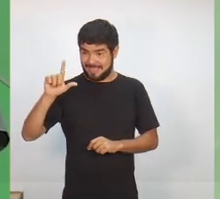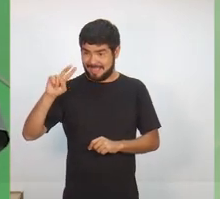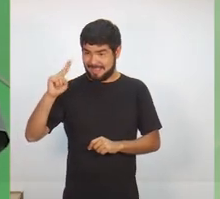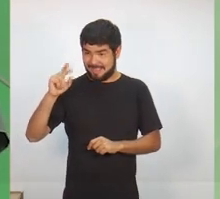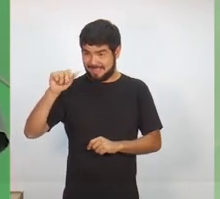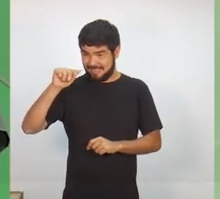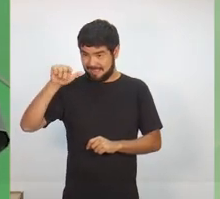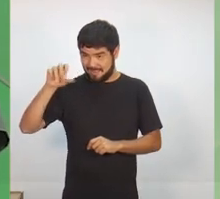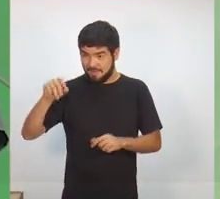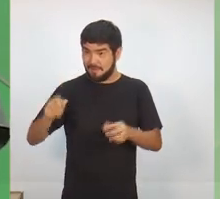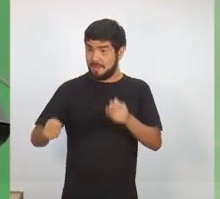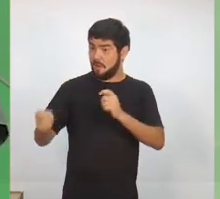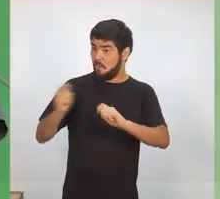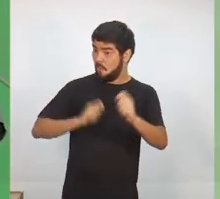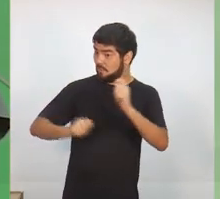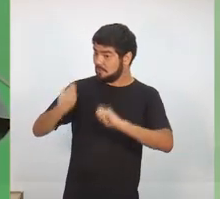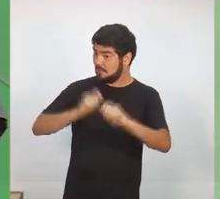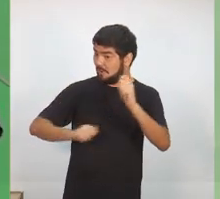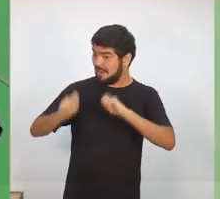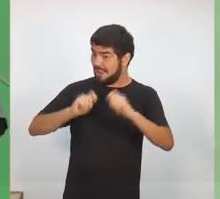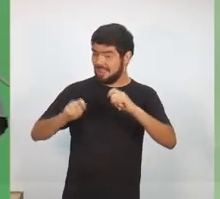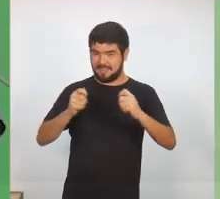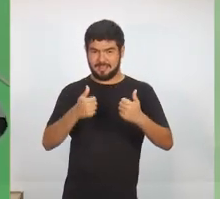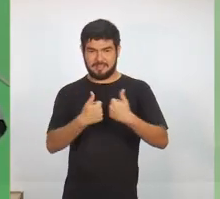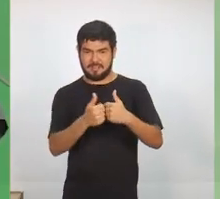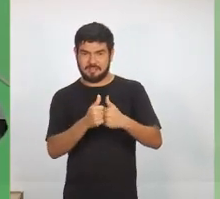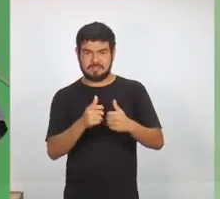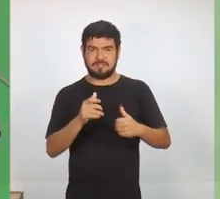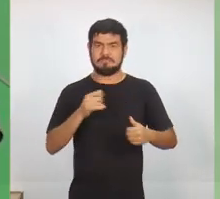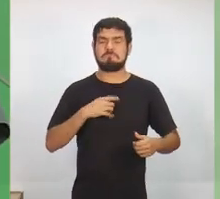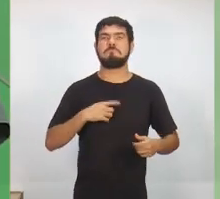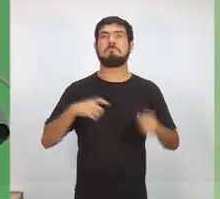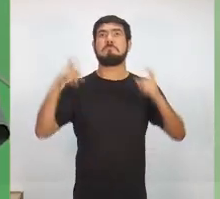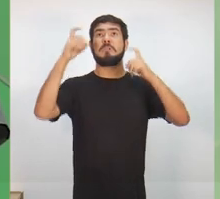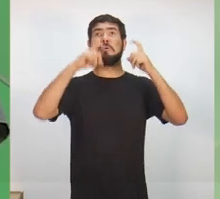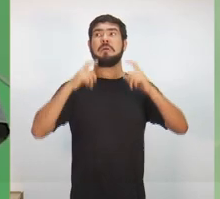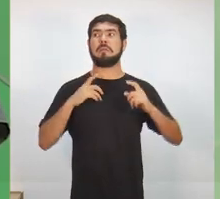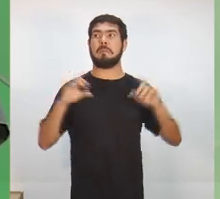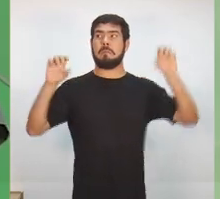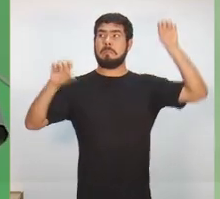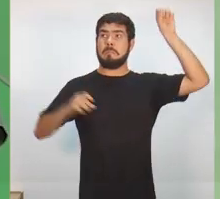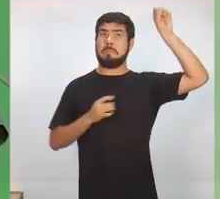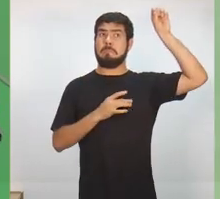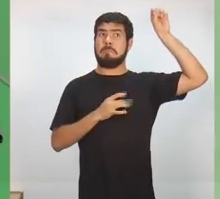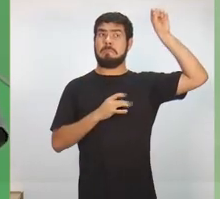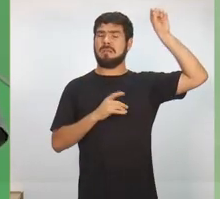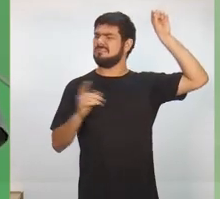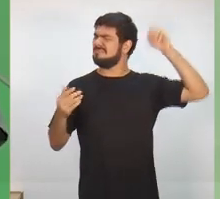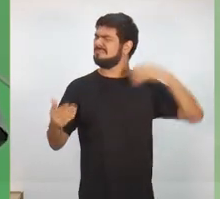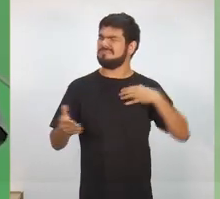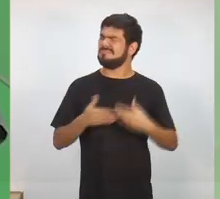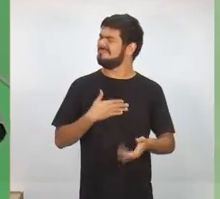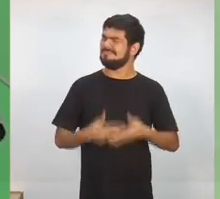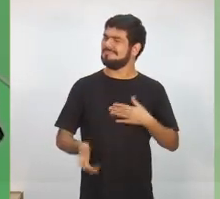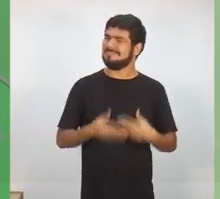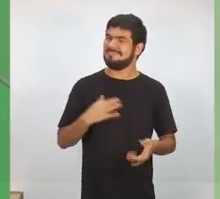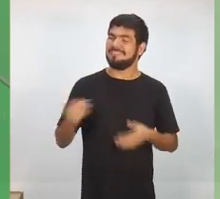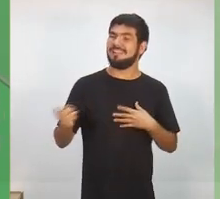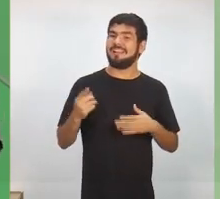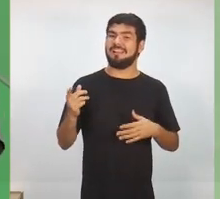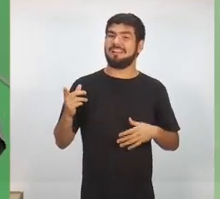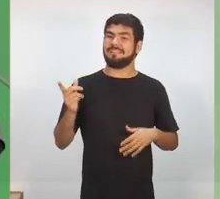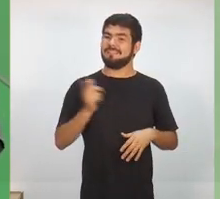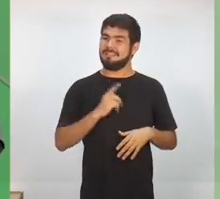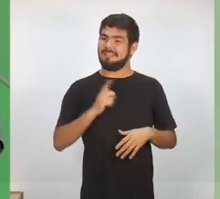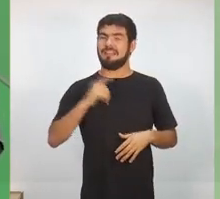ninguém entre no seu coletivo com a preocupação se tem alguém ali dentro que vai lhe assaltar ou lhe lhe subir, aí, algum bem. Que ela tenha